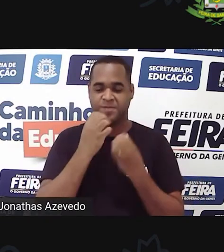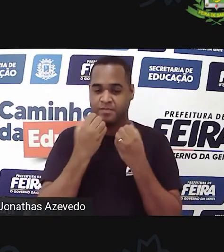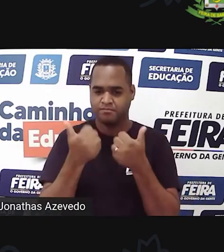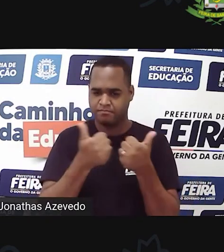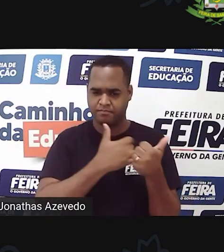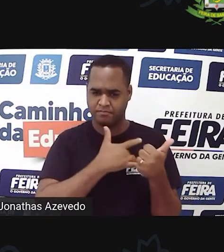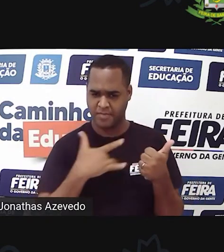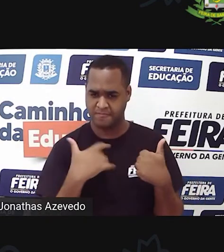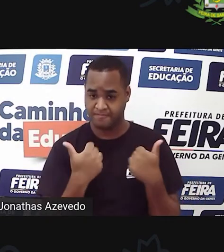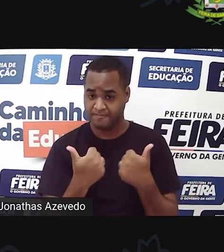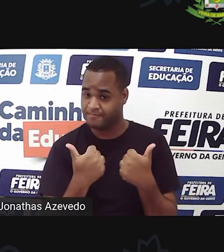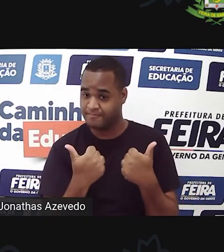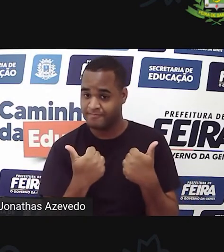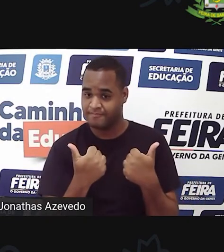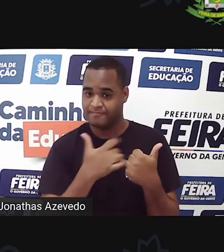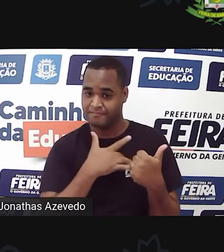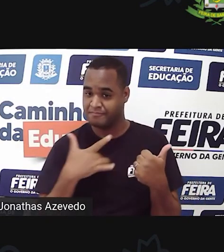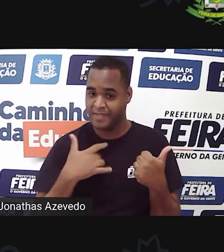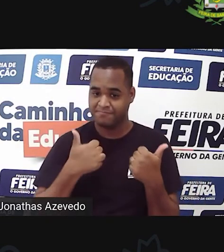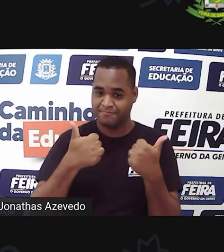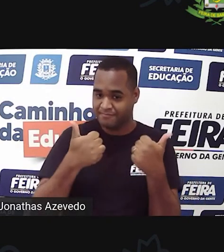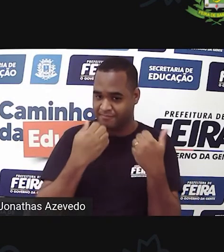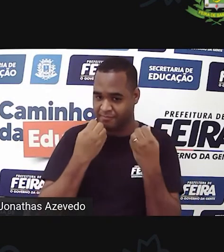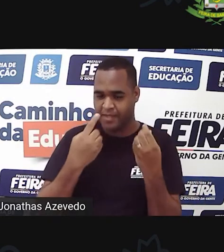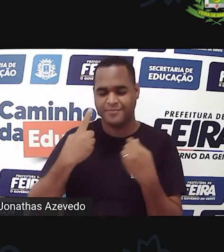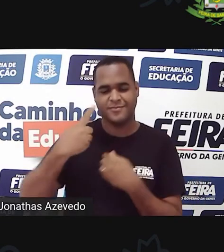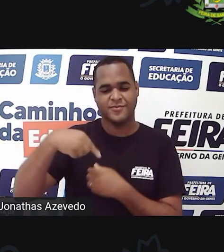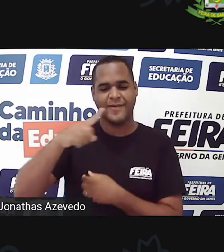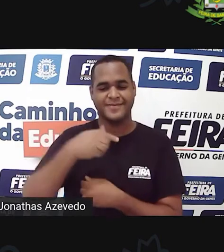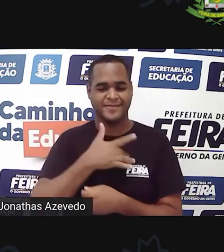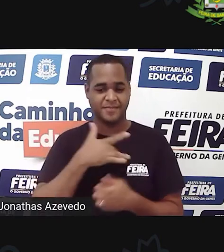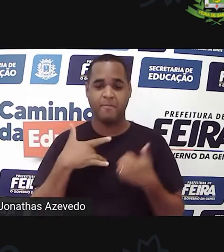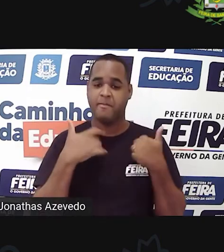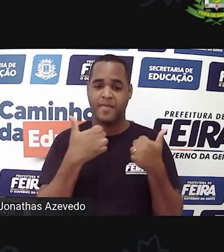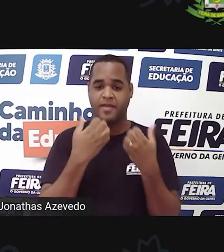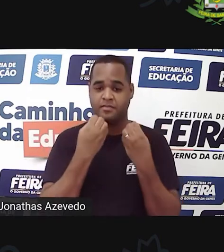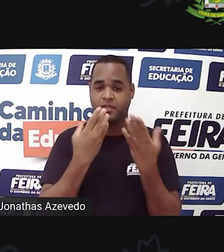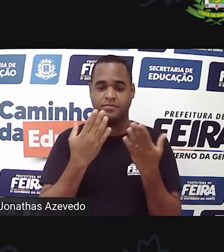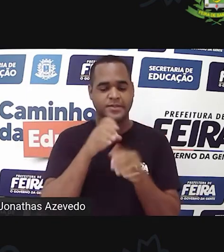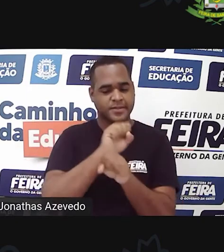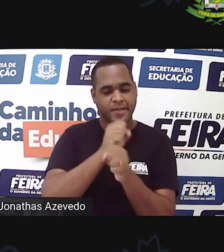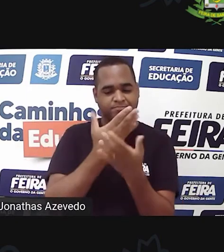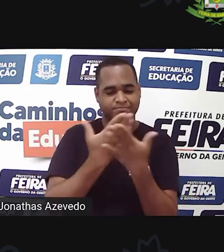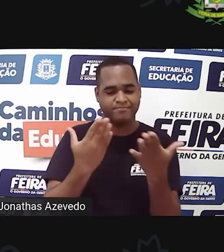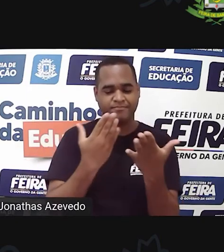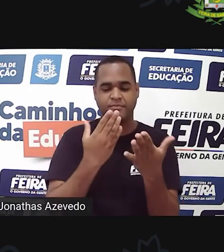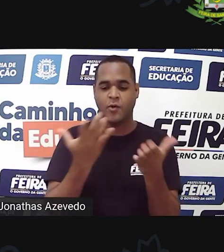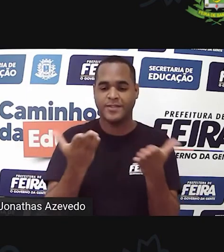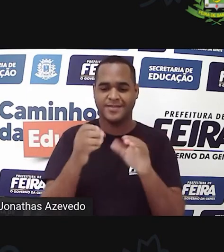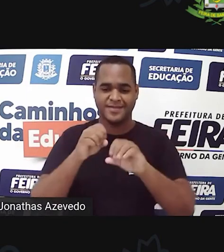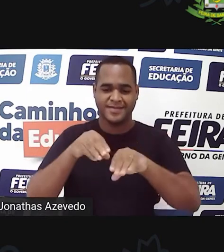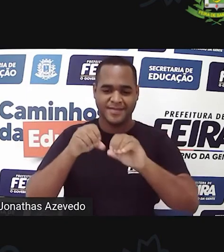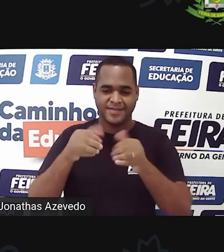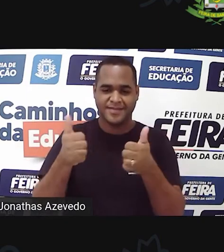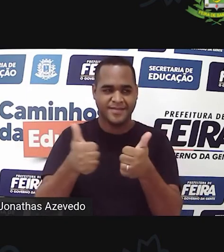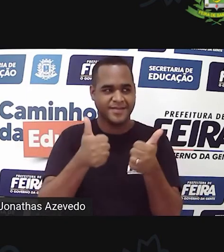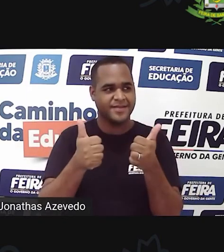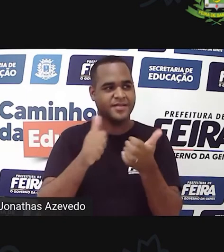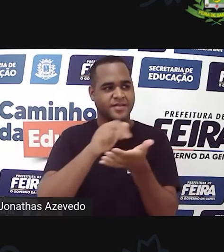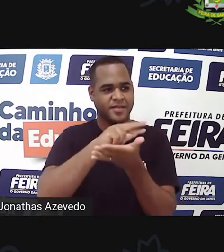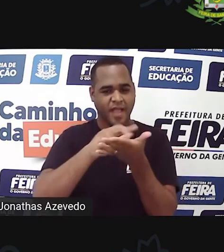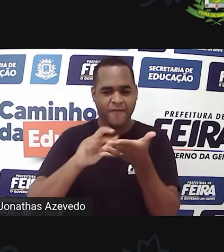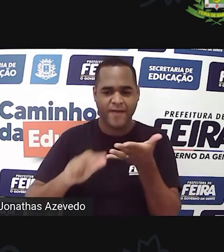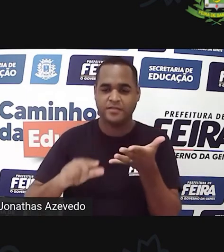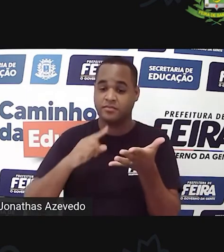tudo bem com vocês, tudo bem comigo, tudo bem conosco, espero que a gente tenha aí uma boa aula, uma aula cheia,